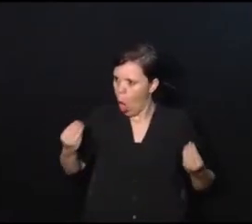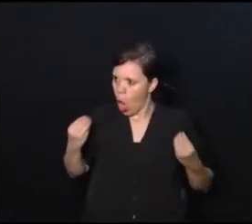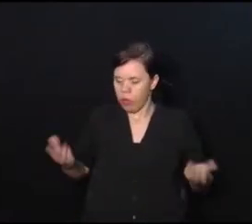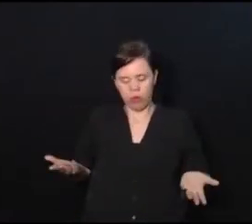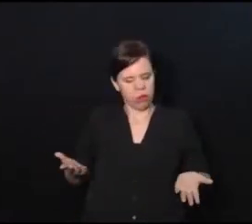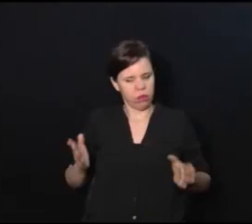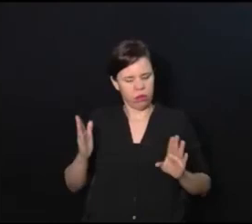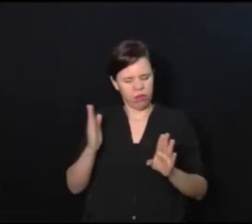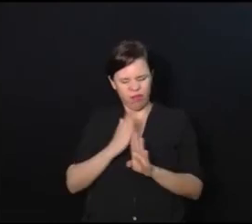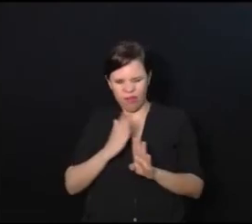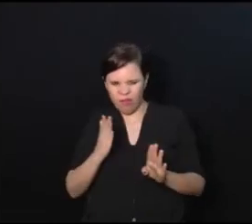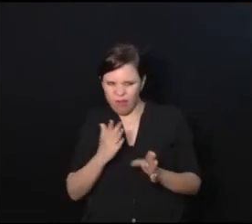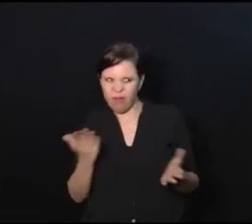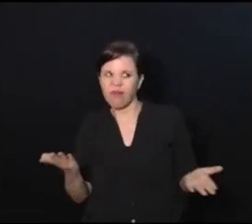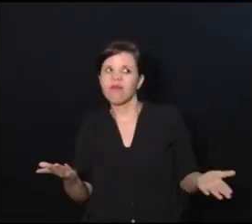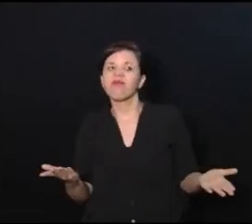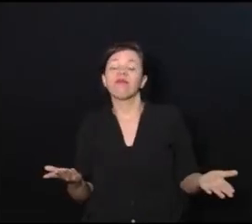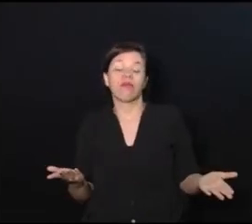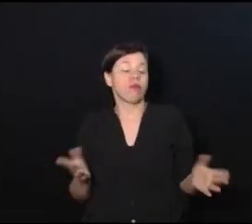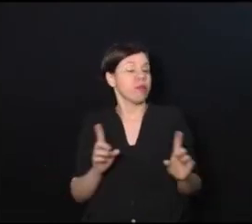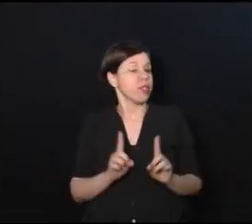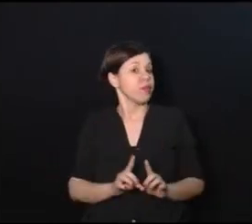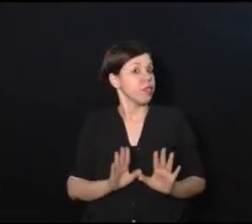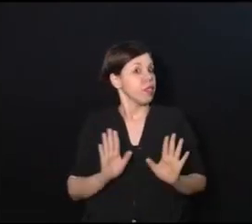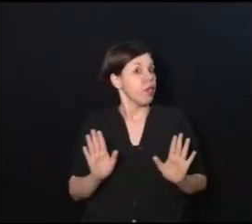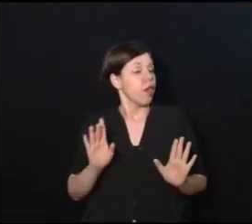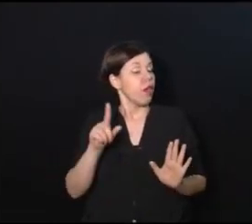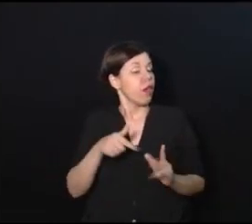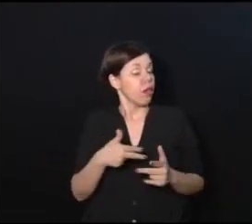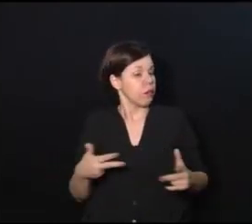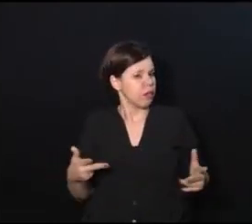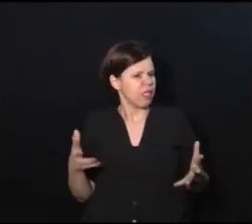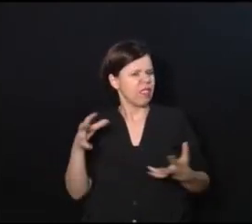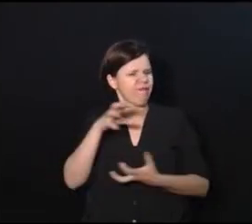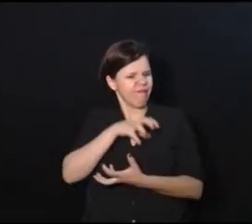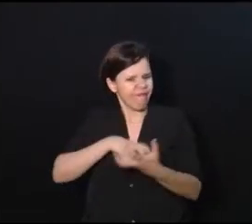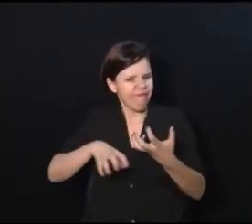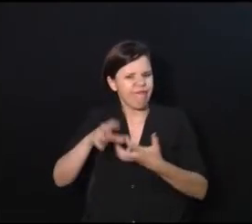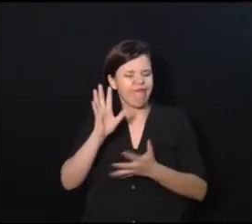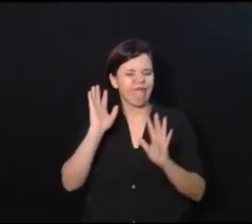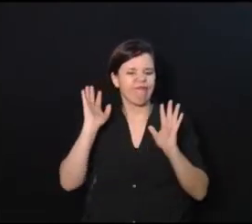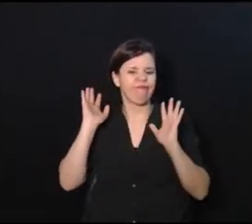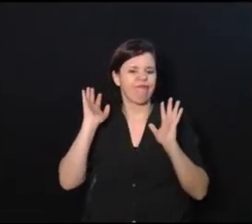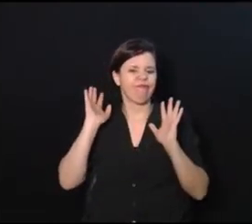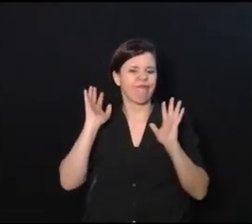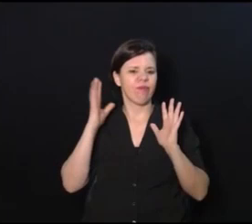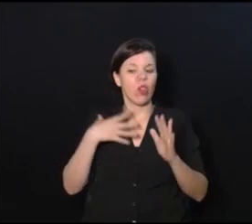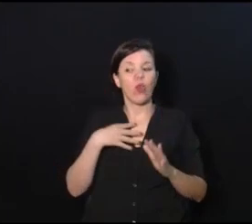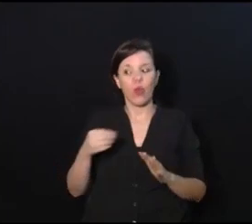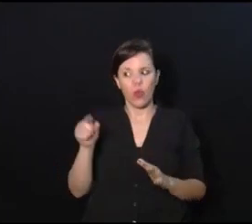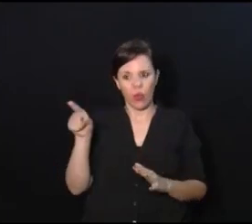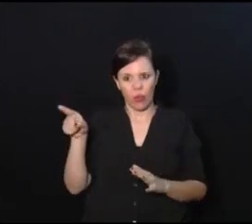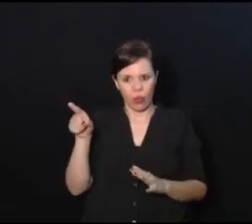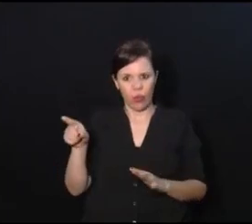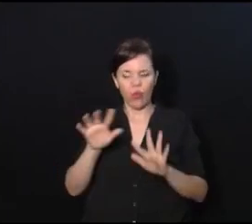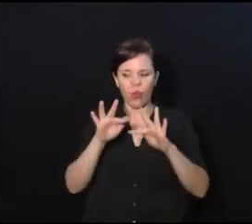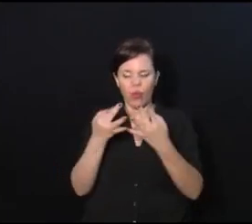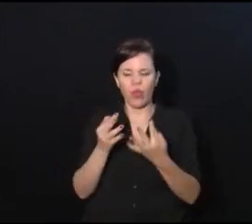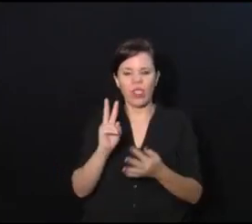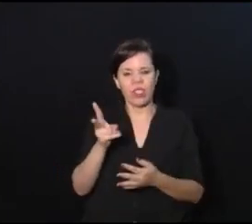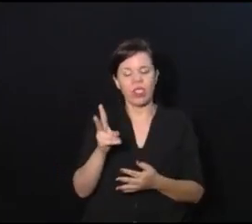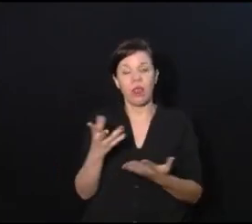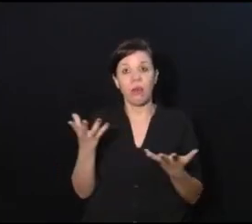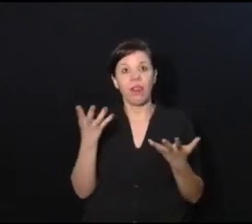alguma suspeita de deficiência? Então, esse tipo de coisa é muito conflitoso, porque o filho, os pais sempre